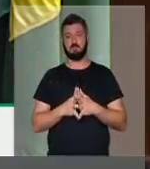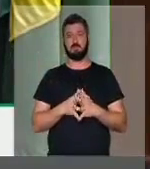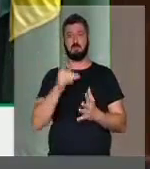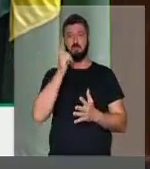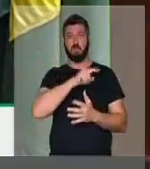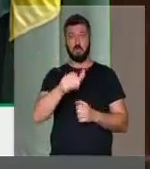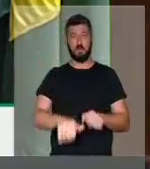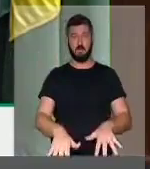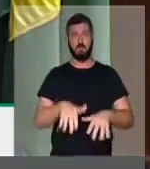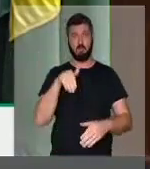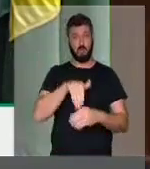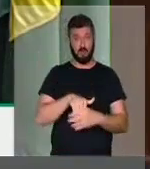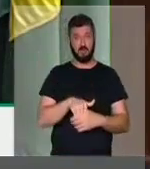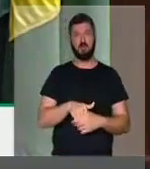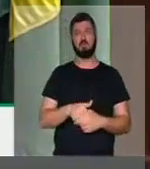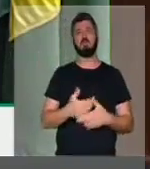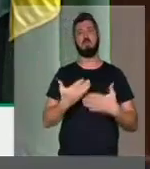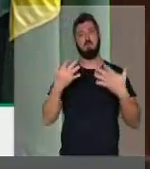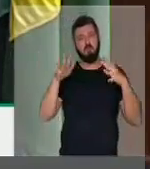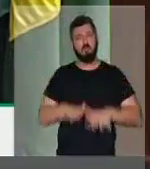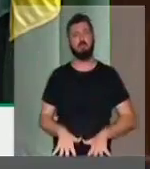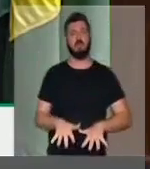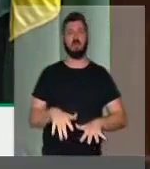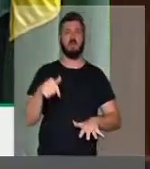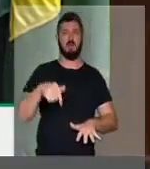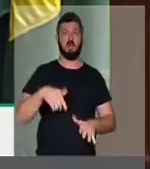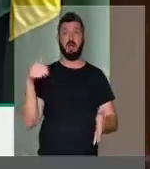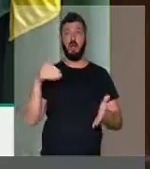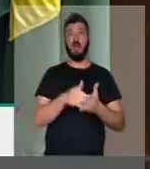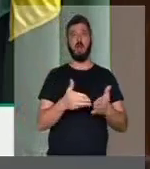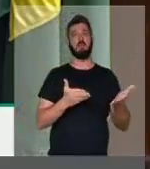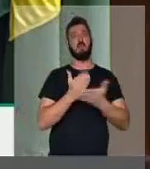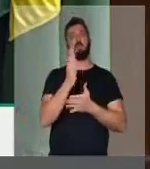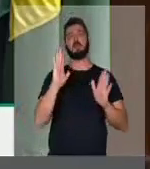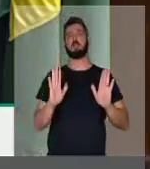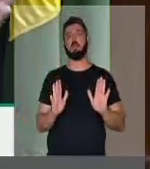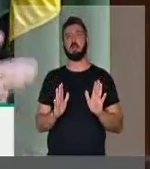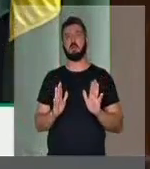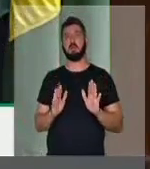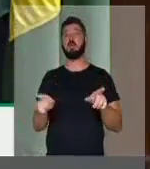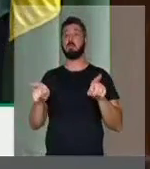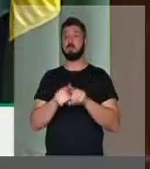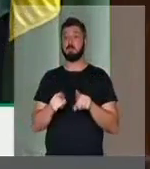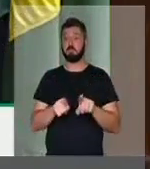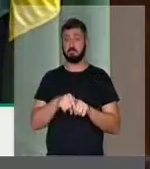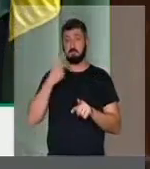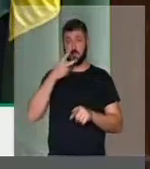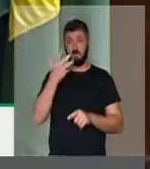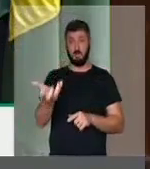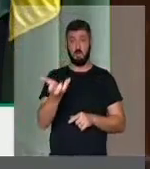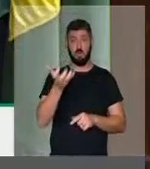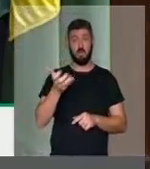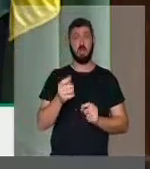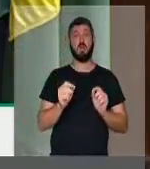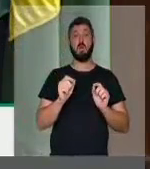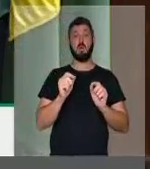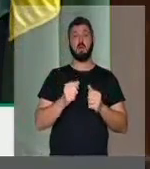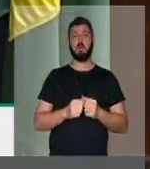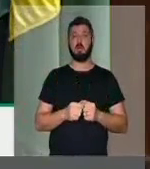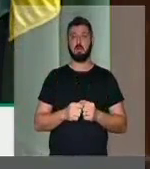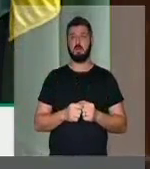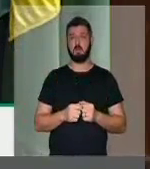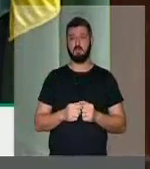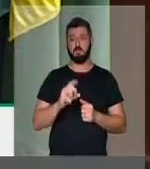pleno aqui nessa casa, que nós permaneçamos aqui até aprovar essa medida. E eu gostaria de dizer também que na última,